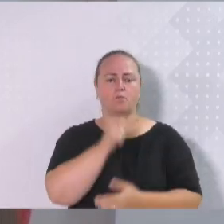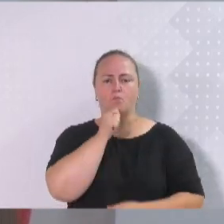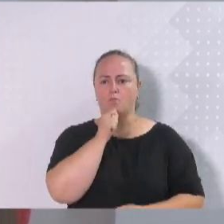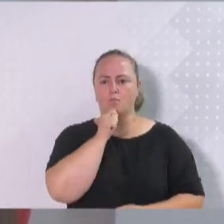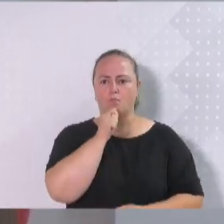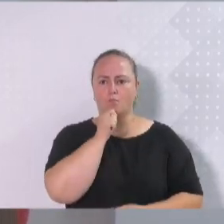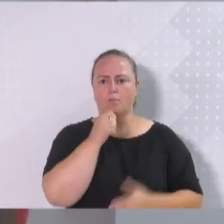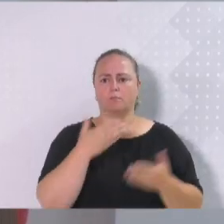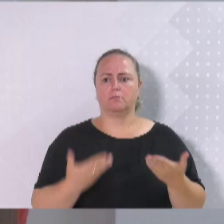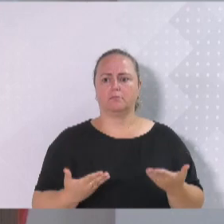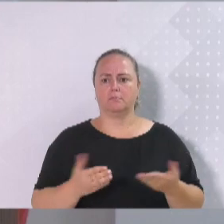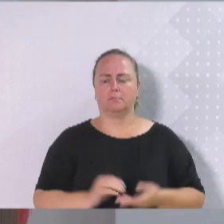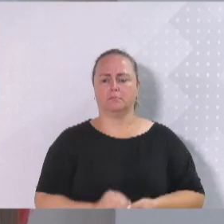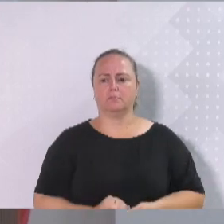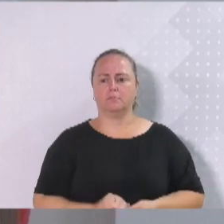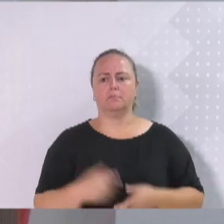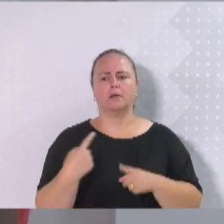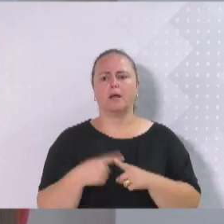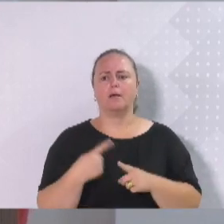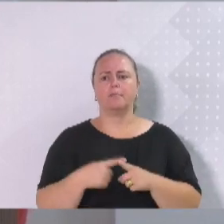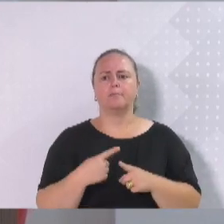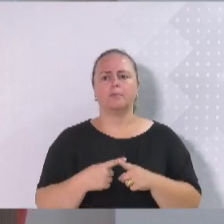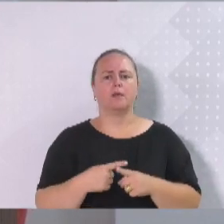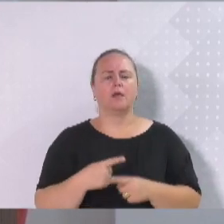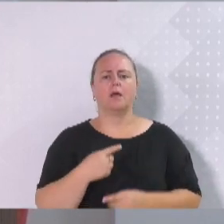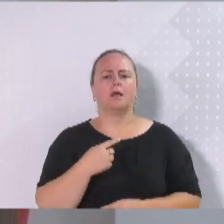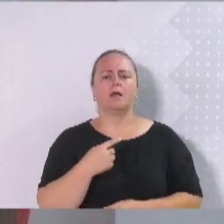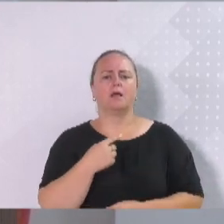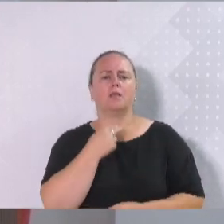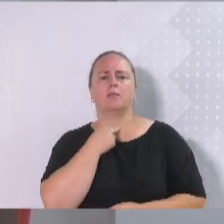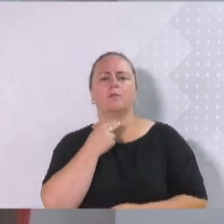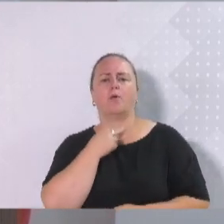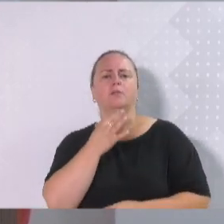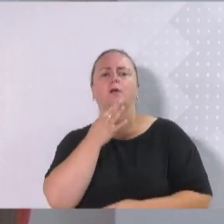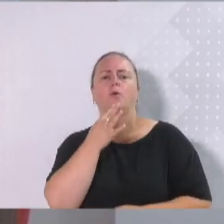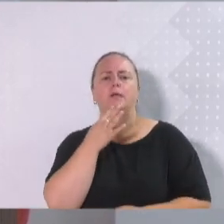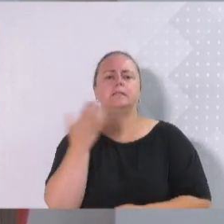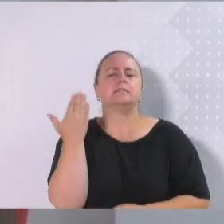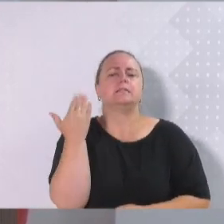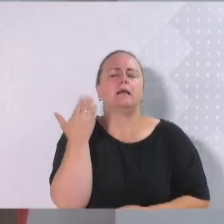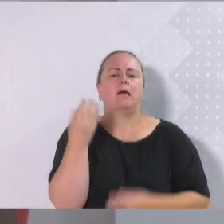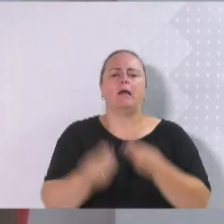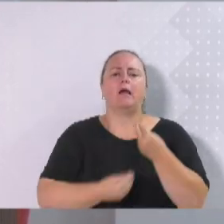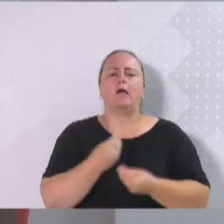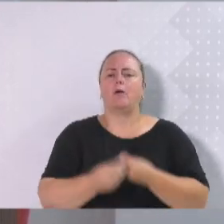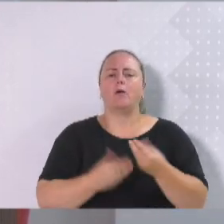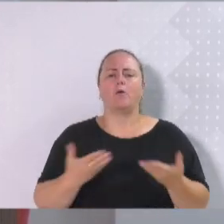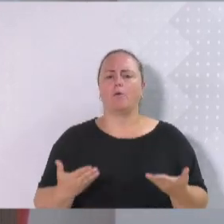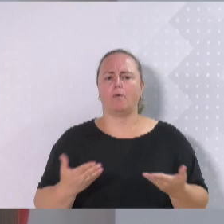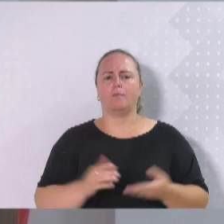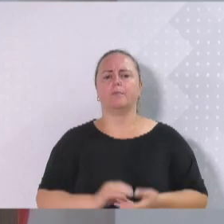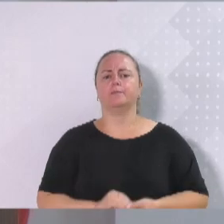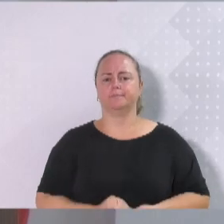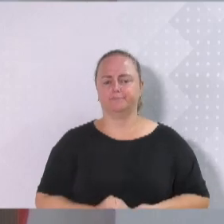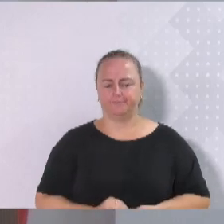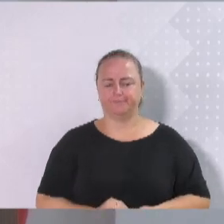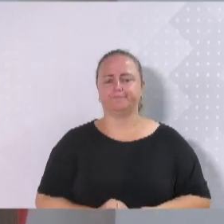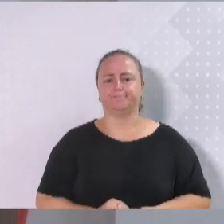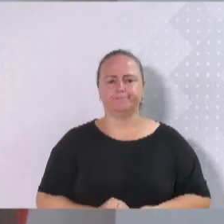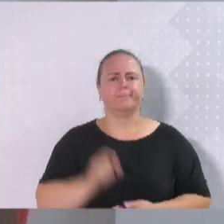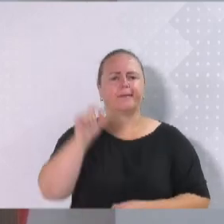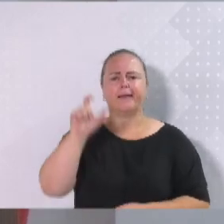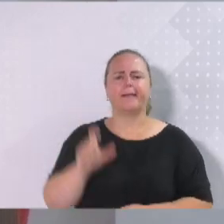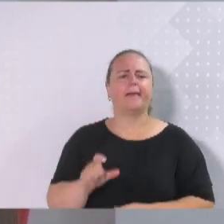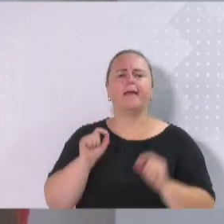quem interessa que a gente não conheça o nosso próprio passado, ou nossa organização enquanto cidadãos e trabalhadores? A quem interessa